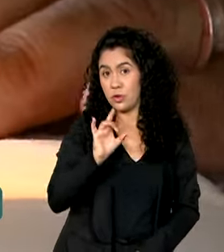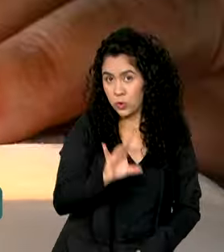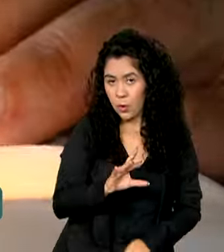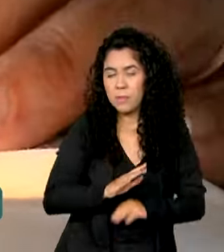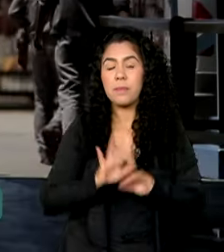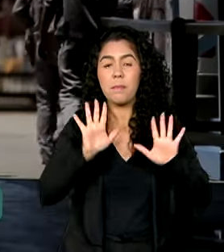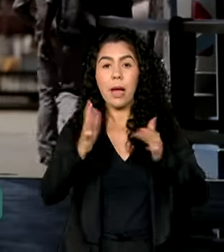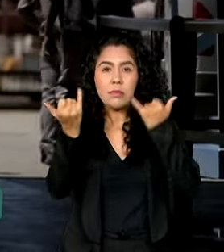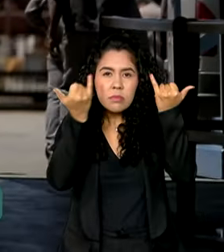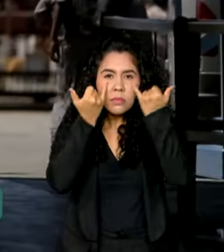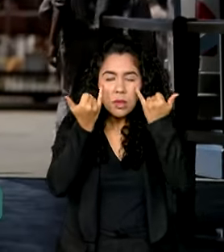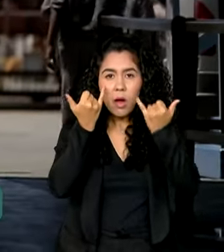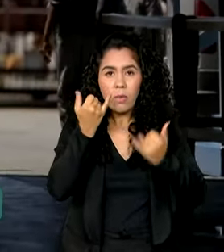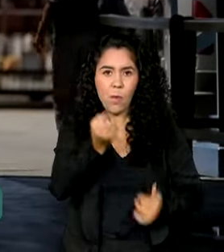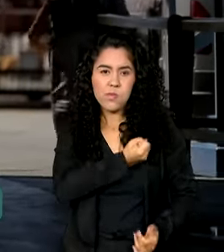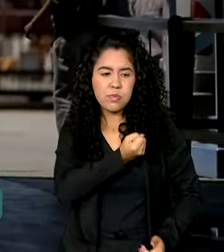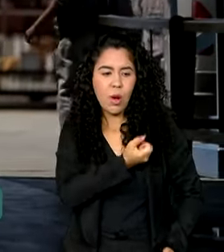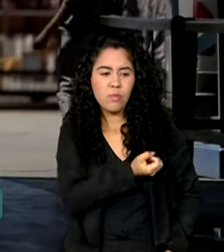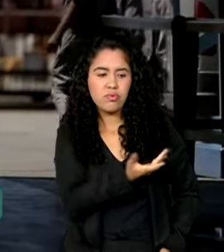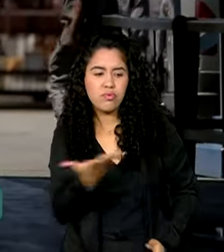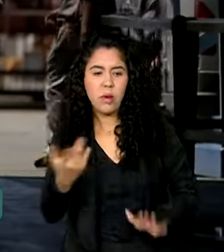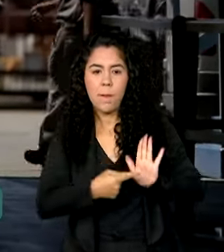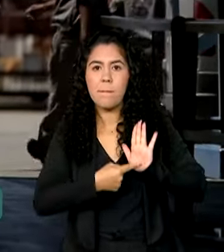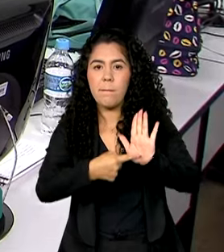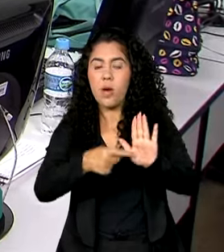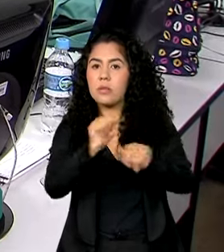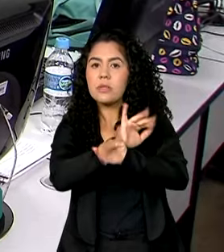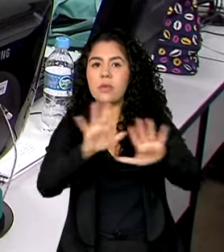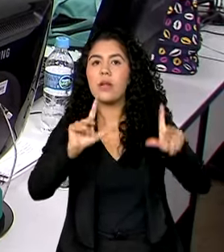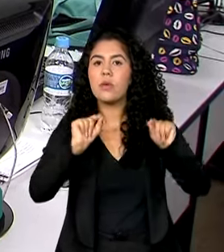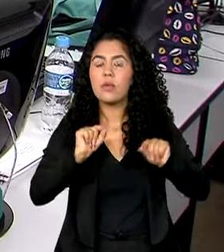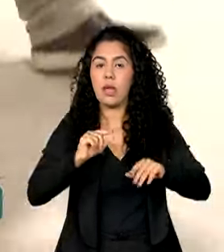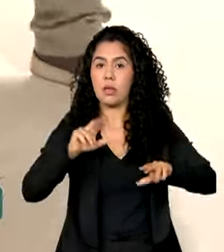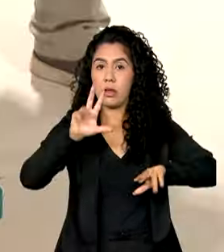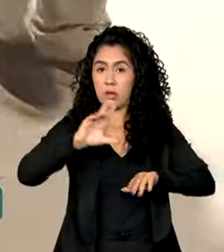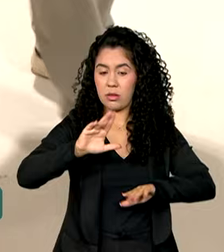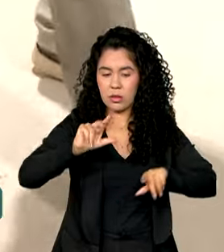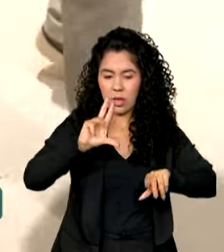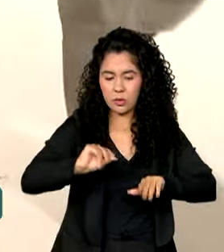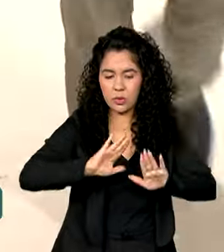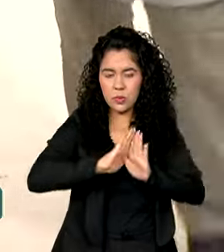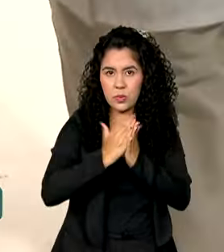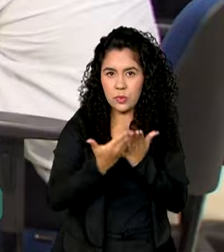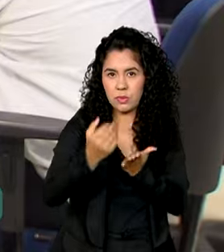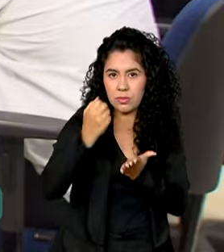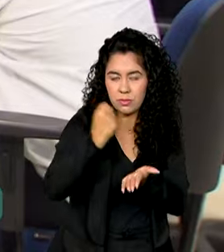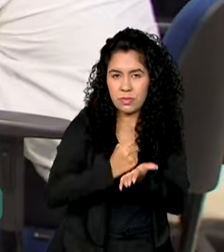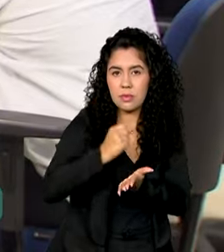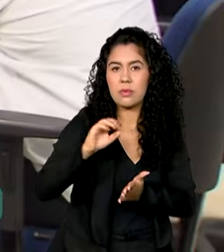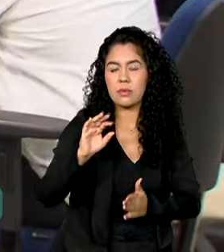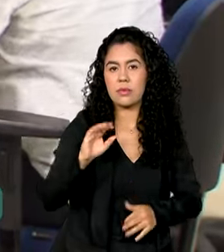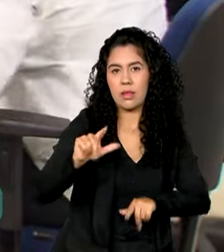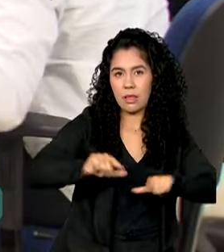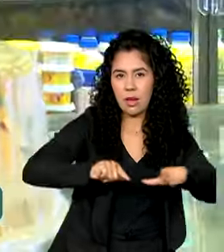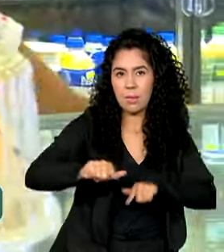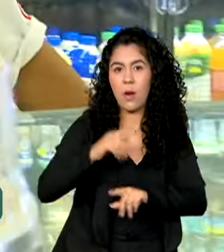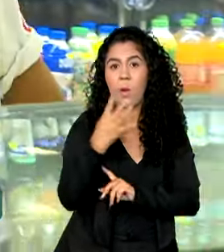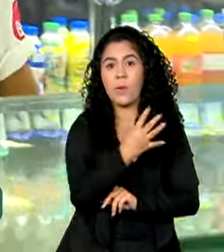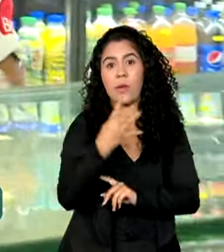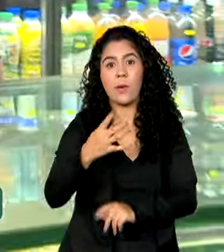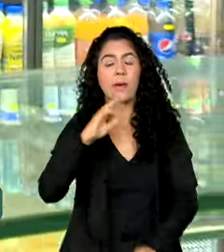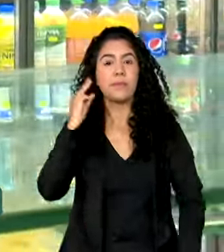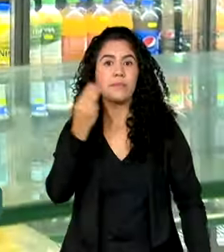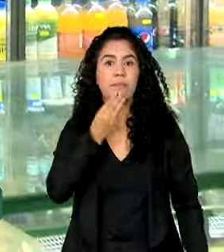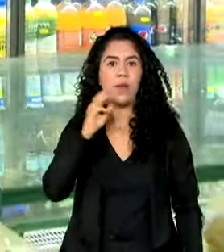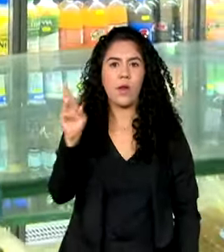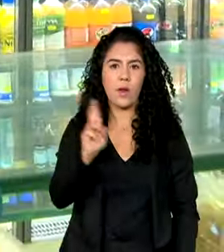os números revelam que o estoque de empregos formais totalizou 44,4 milhões em